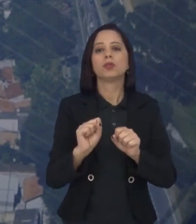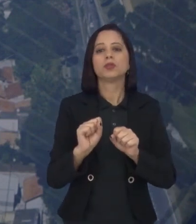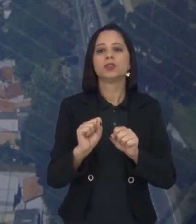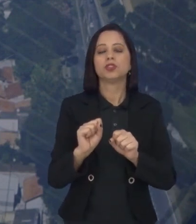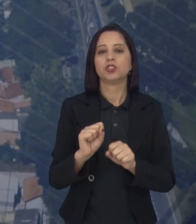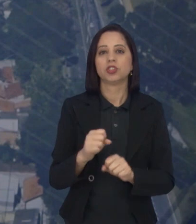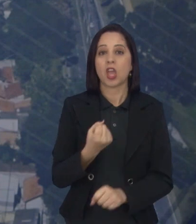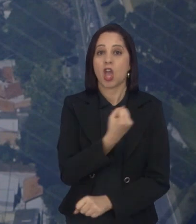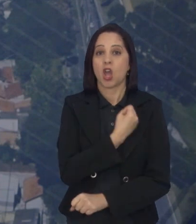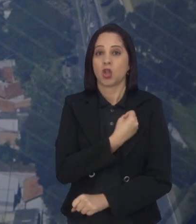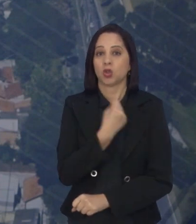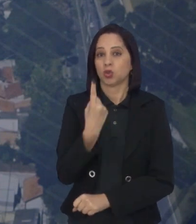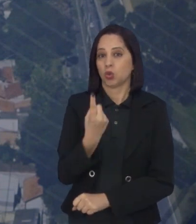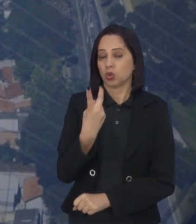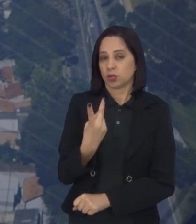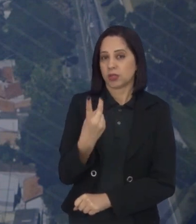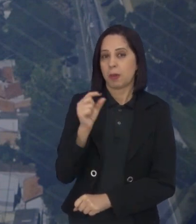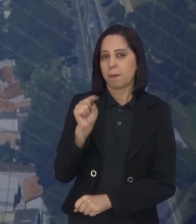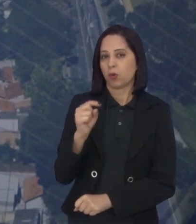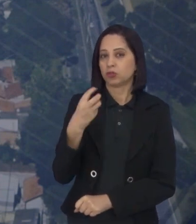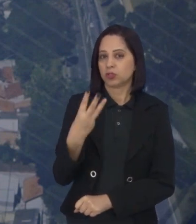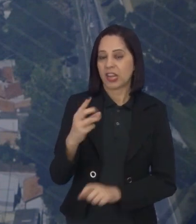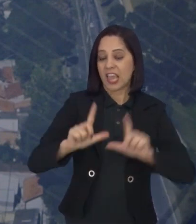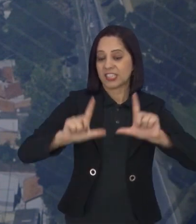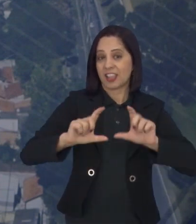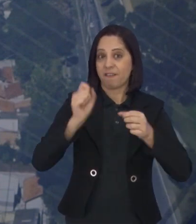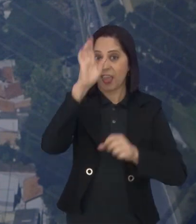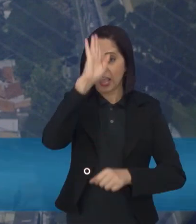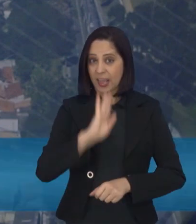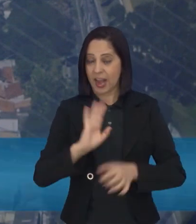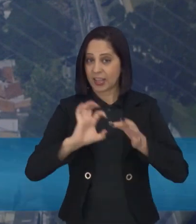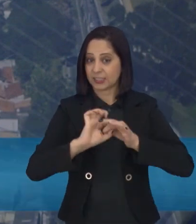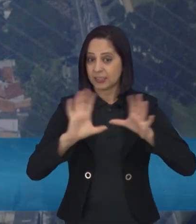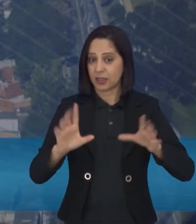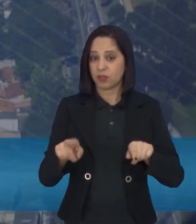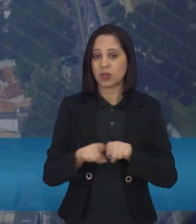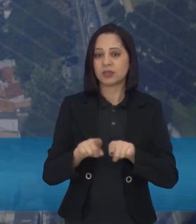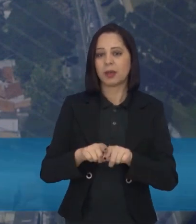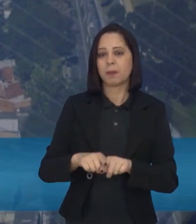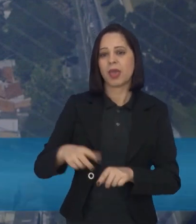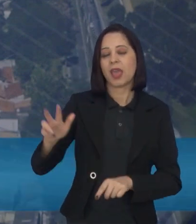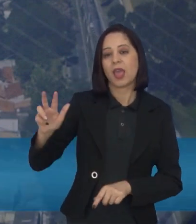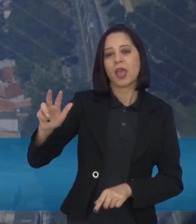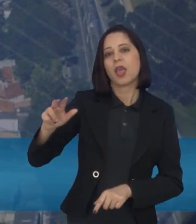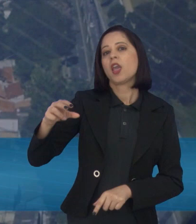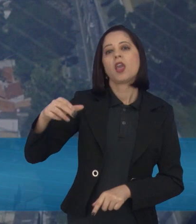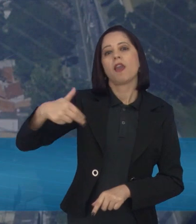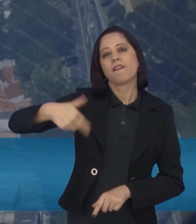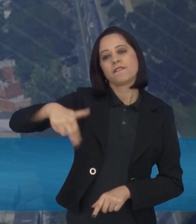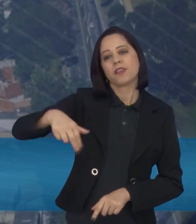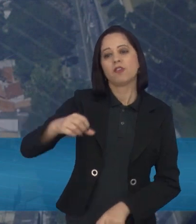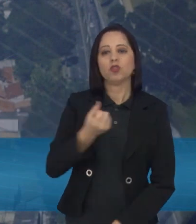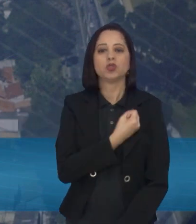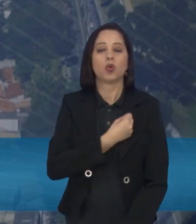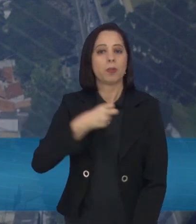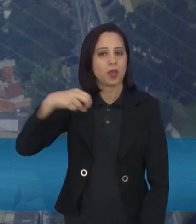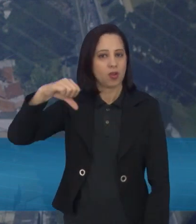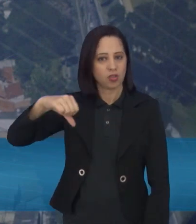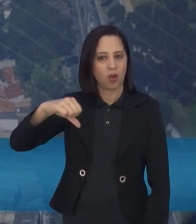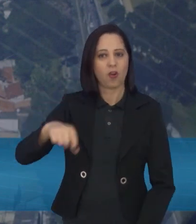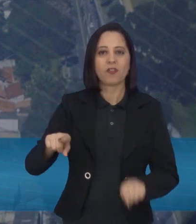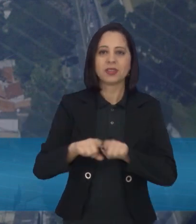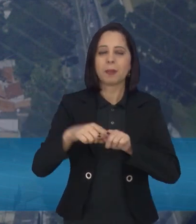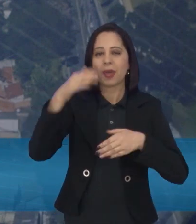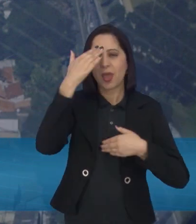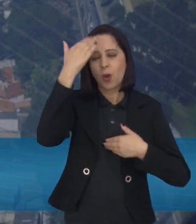aberto 12.3, 7 da NET, e também o 9 da Vivo, e olha só, eu quero agradecer também a Ana, que